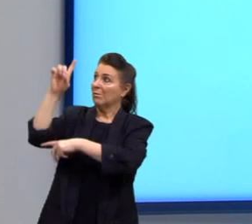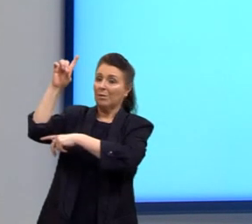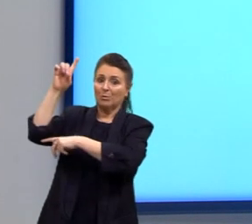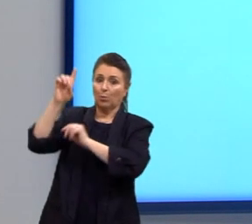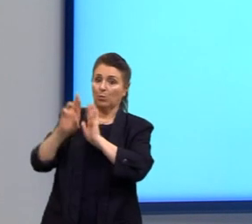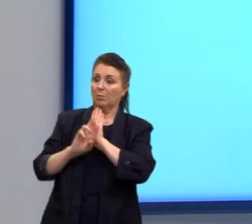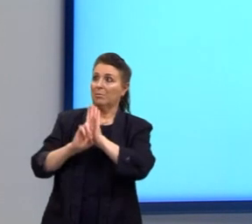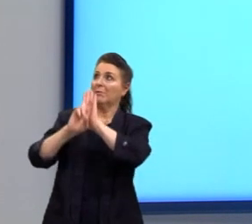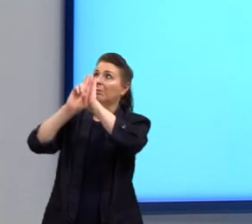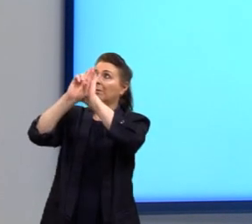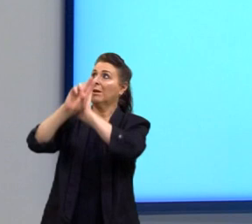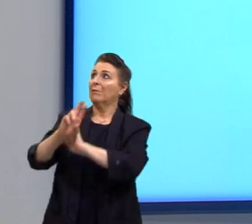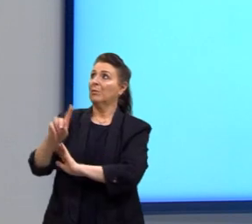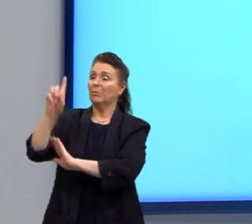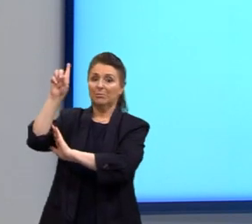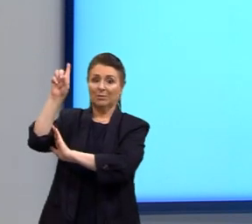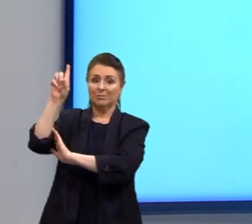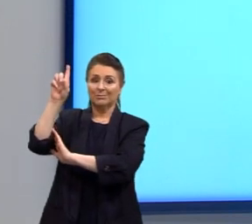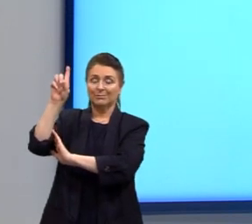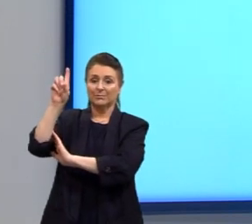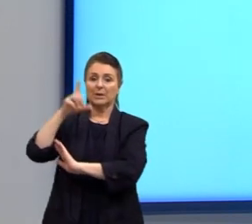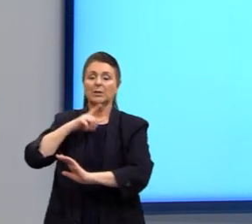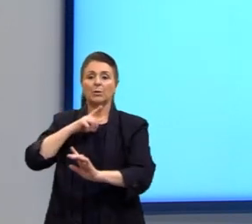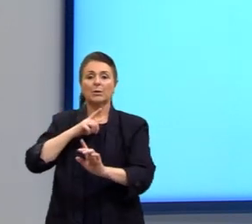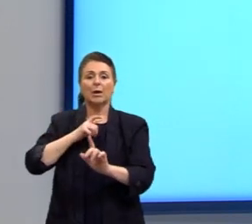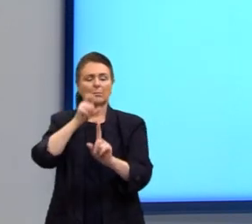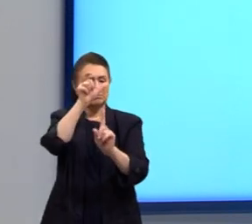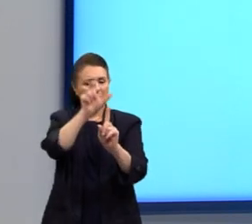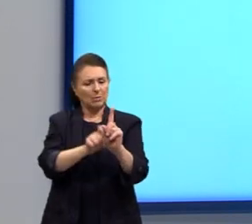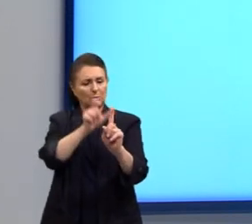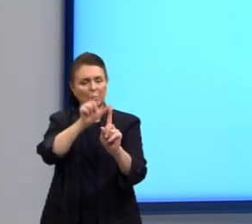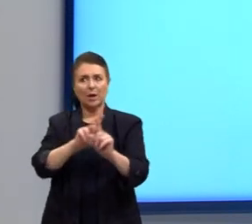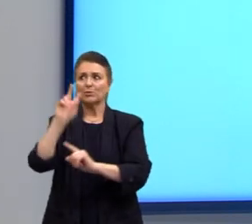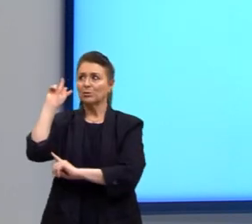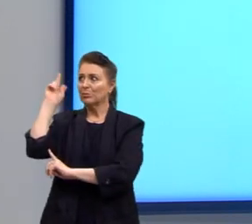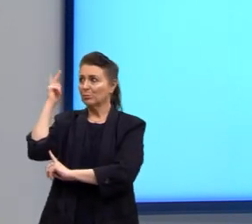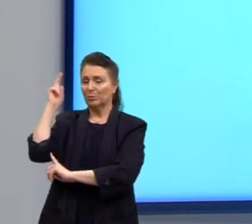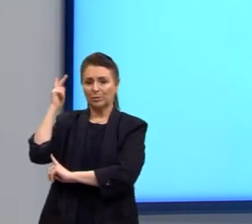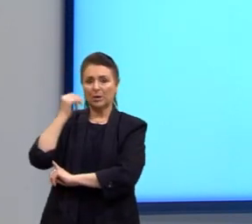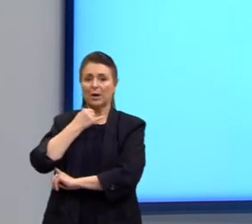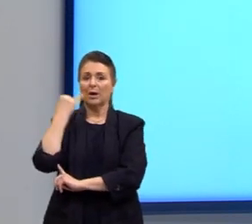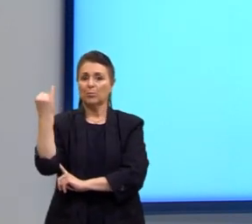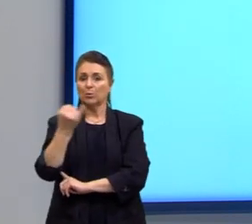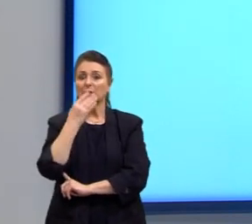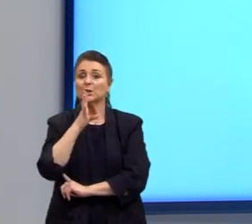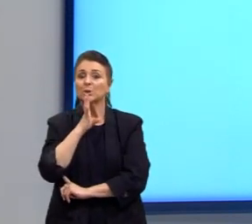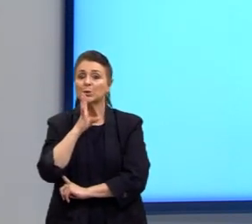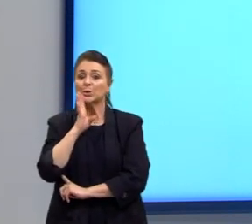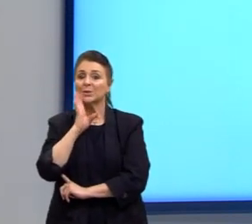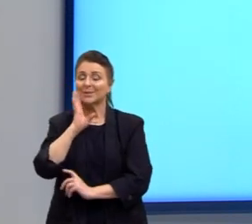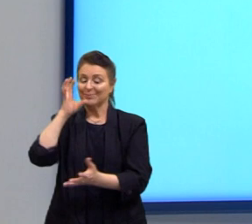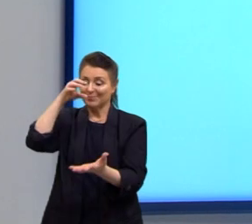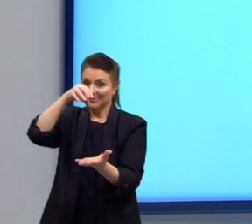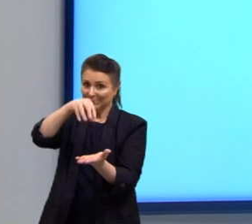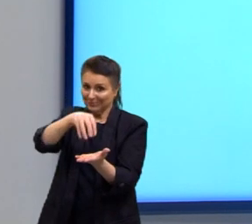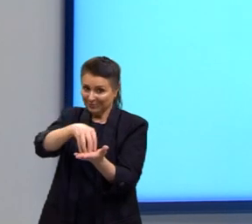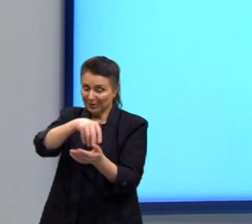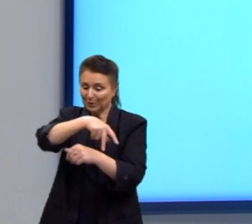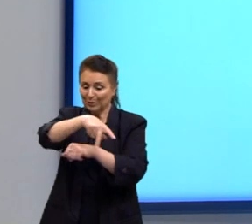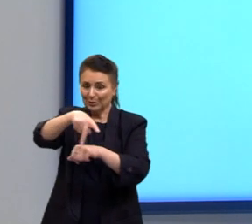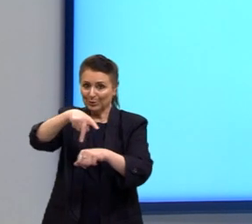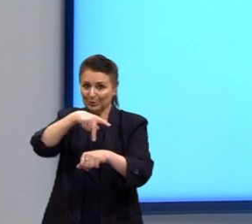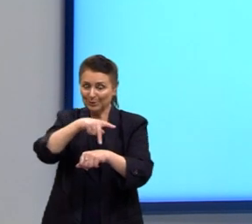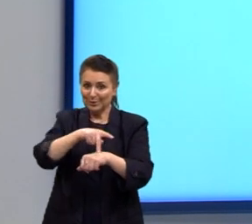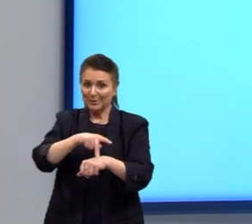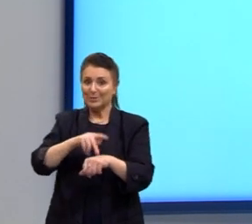vamos ter aí as personalidades históricas, a importância de conhecer a história da colonização dos países hispano